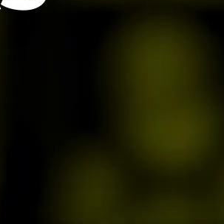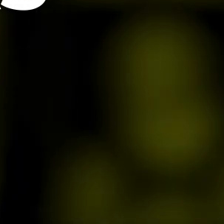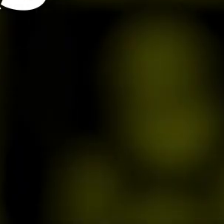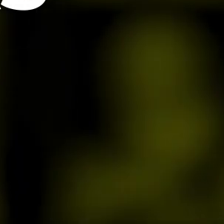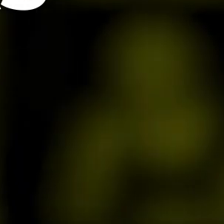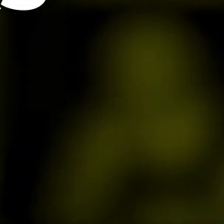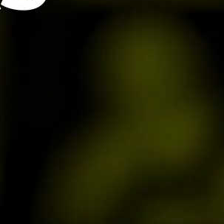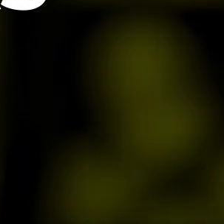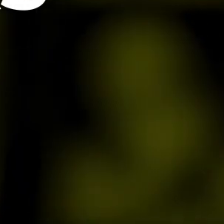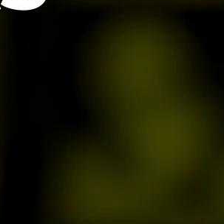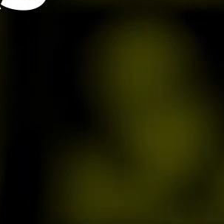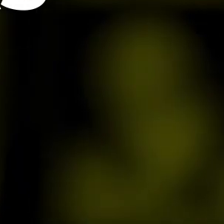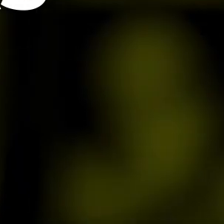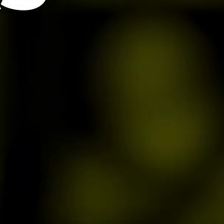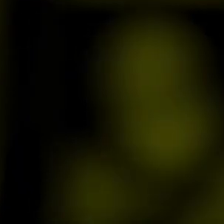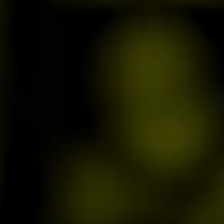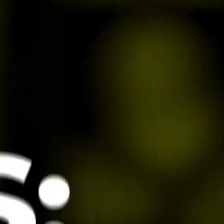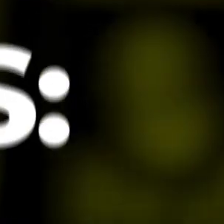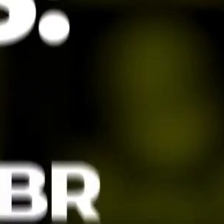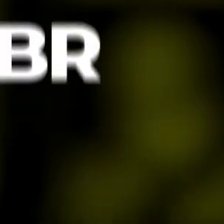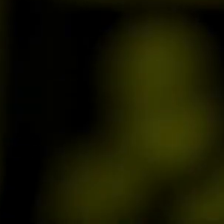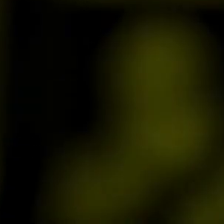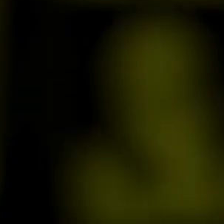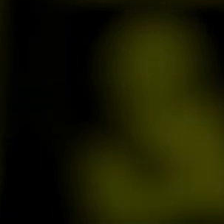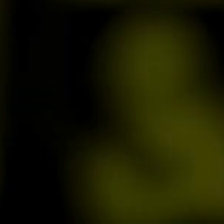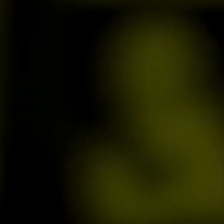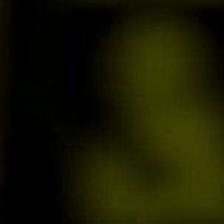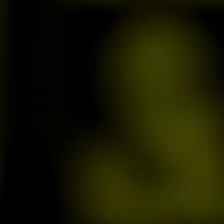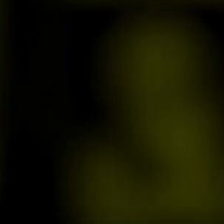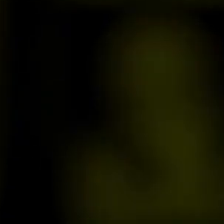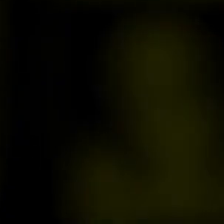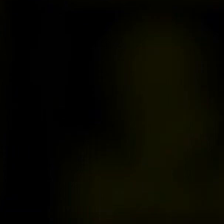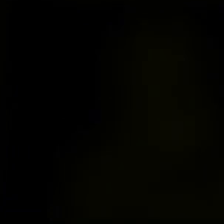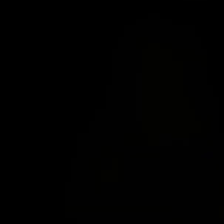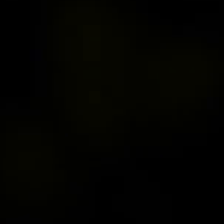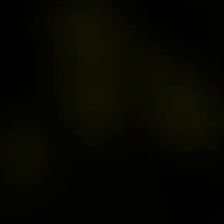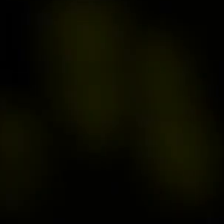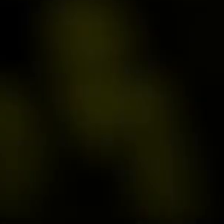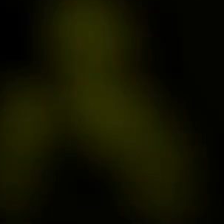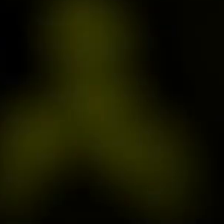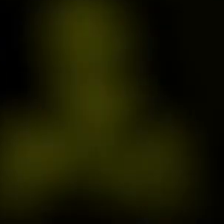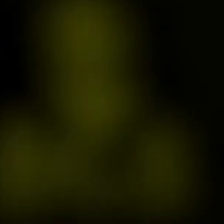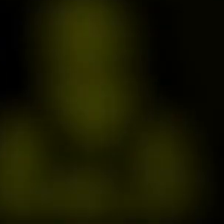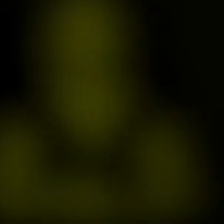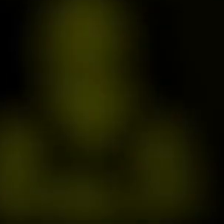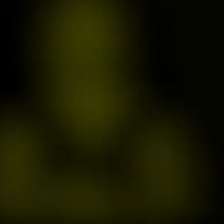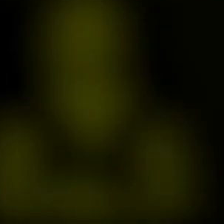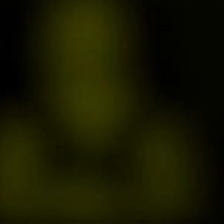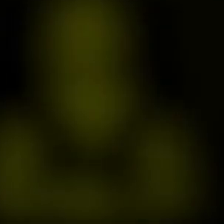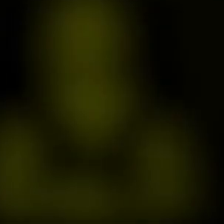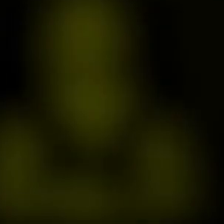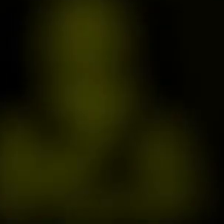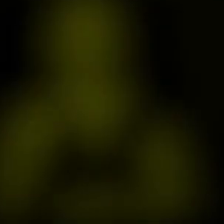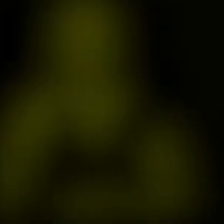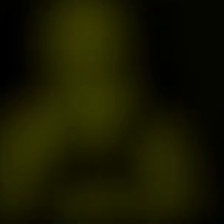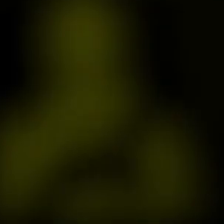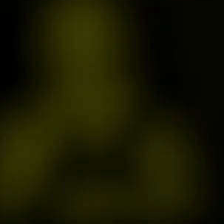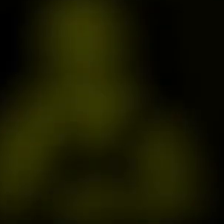nº 66, no bairro Ponte Preta. Mais informações no site campinas.sp.lesd.br